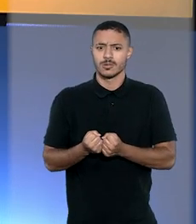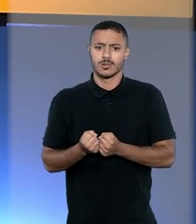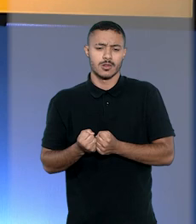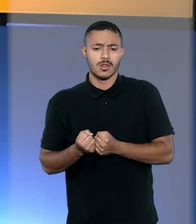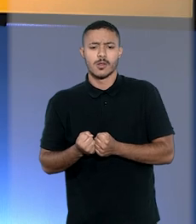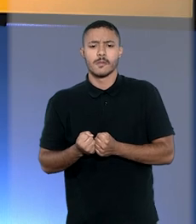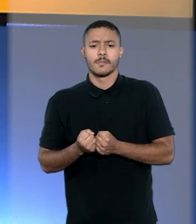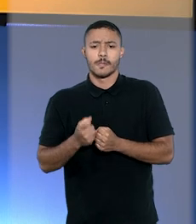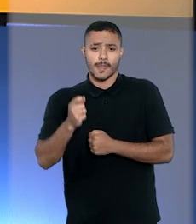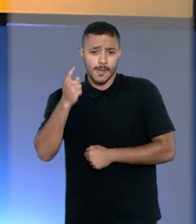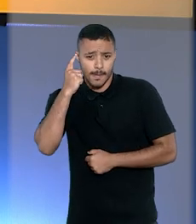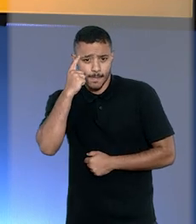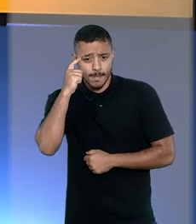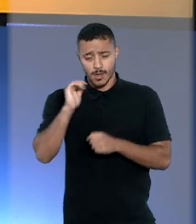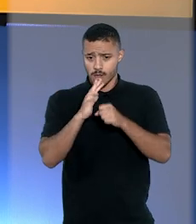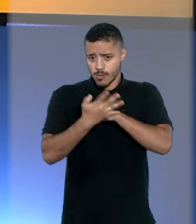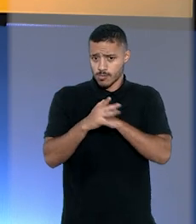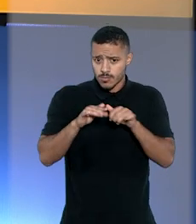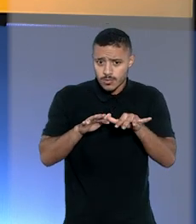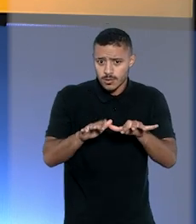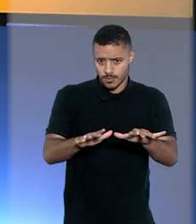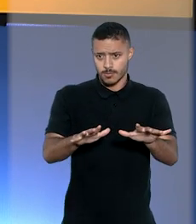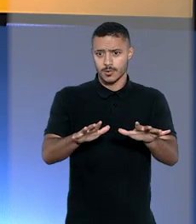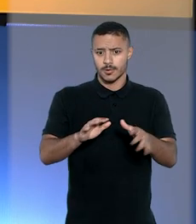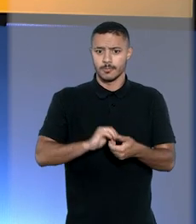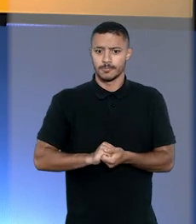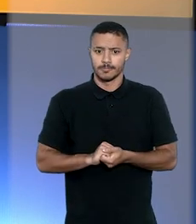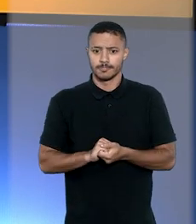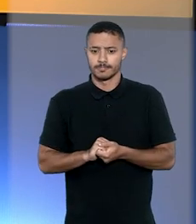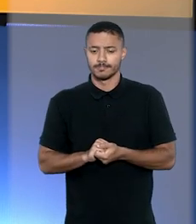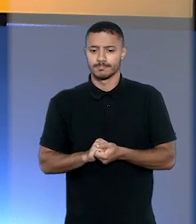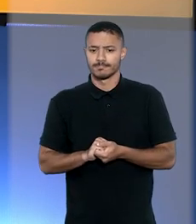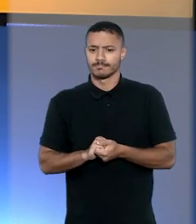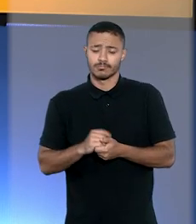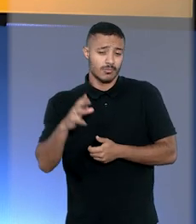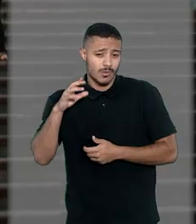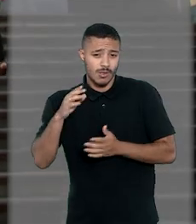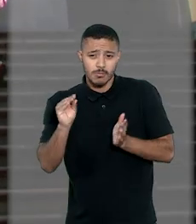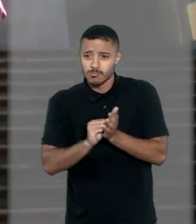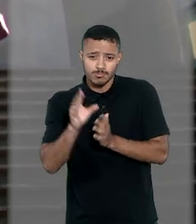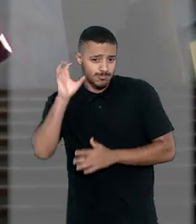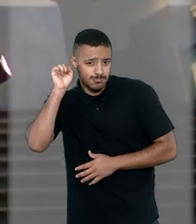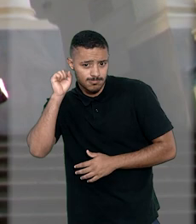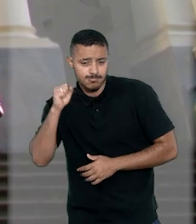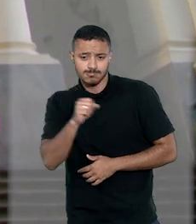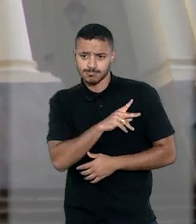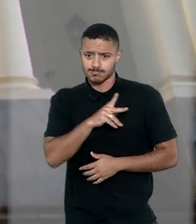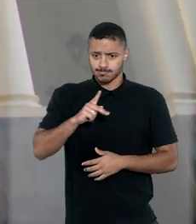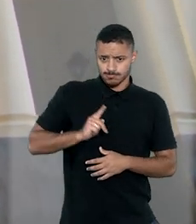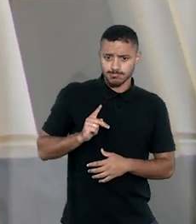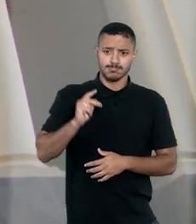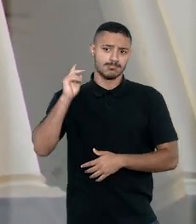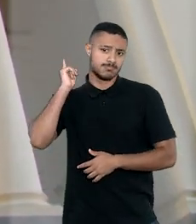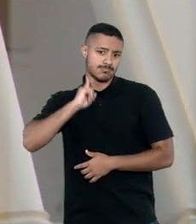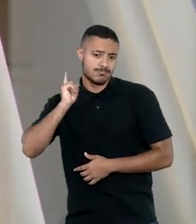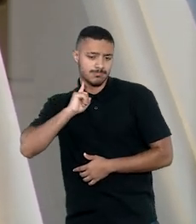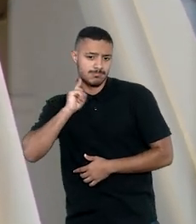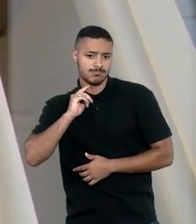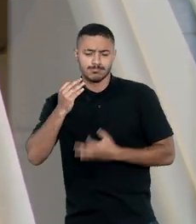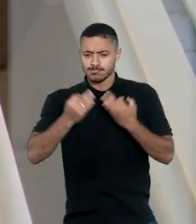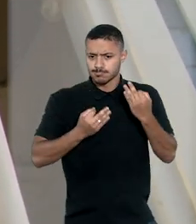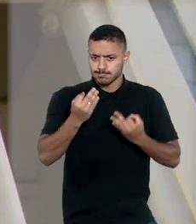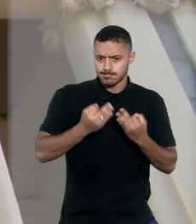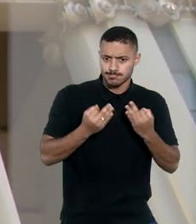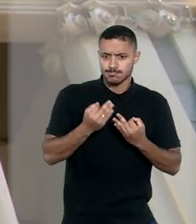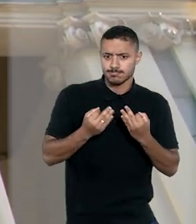concedida de forma automática em razão da pandemia de covid-19. Sem ouvir o Ministério Público de Minas Gerais,